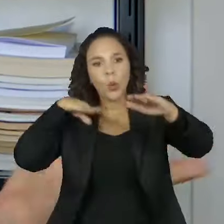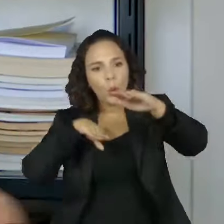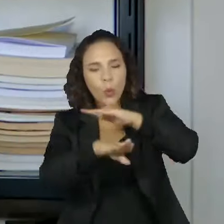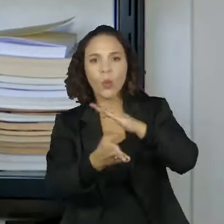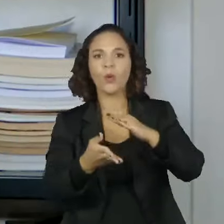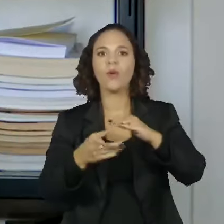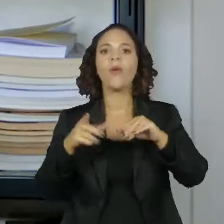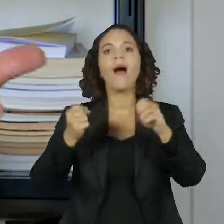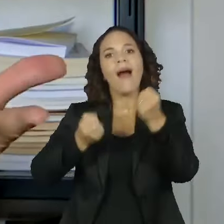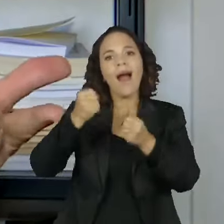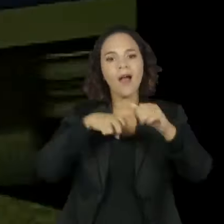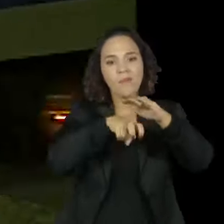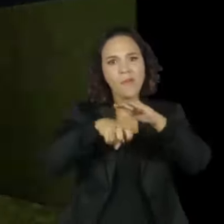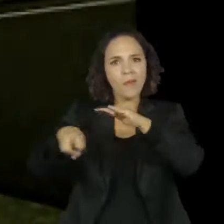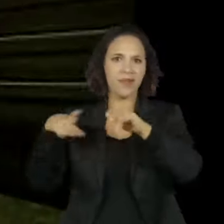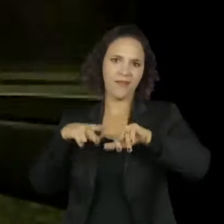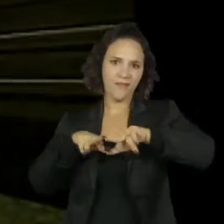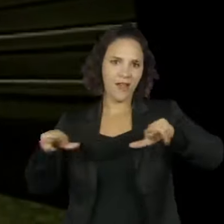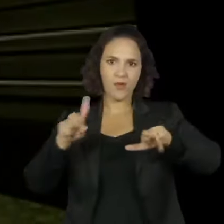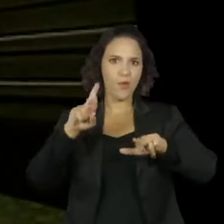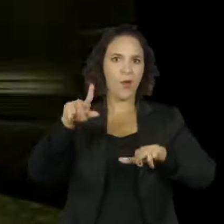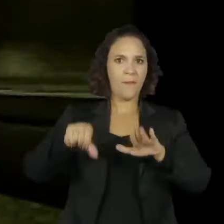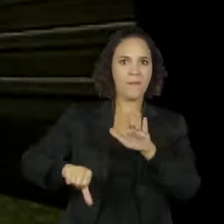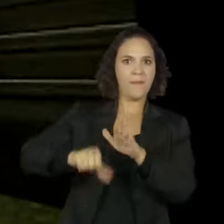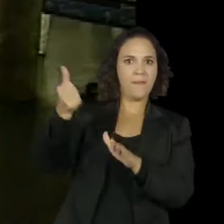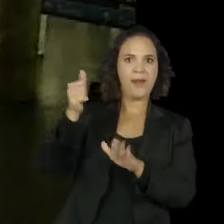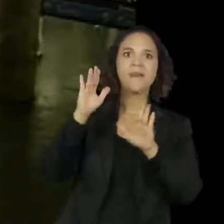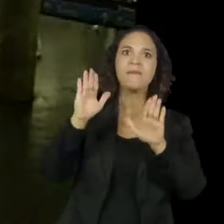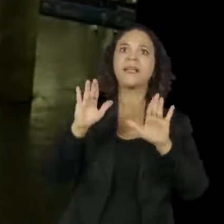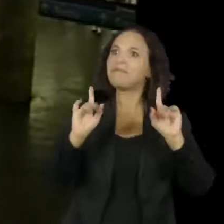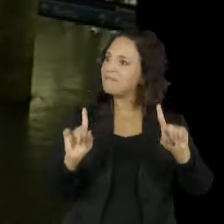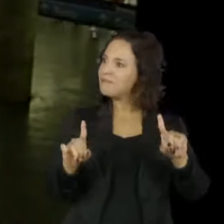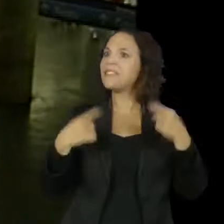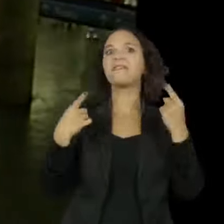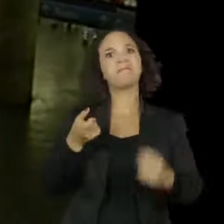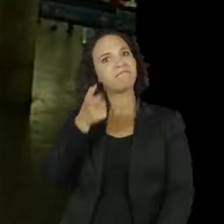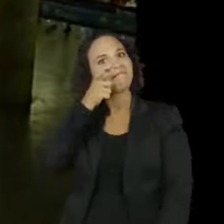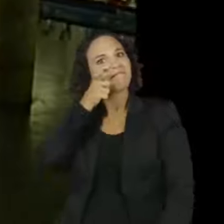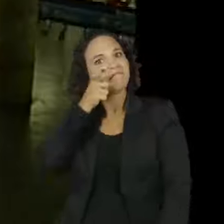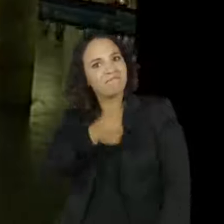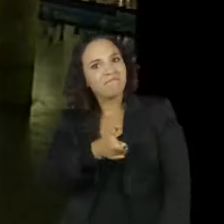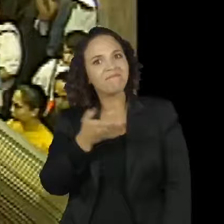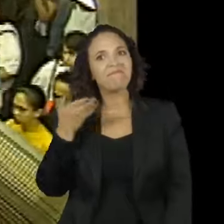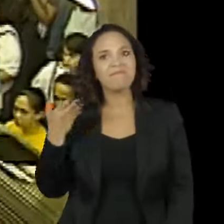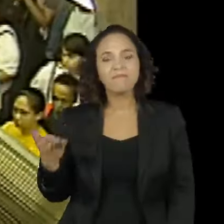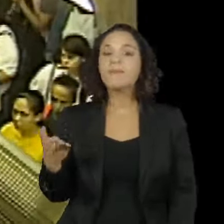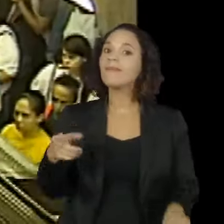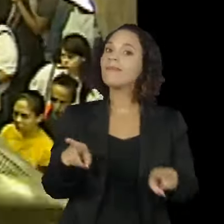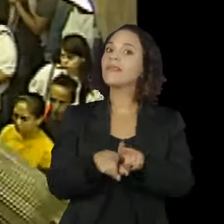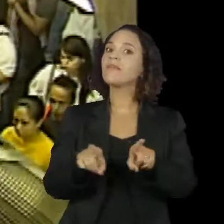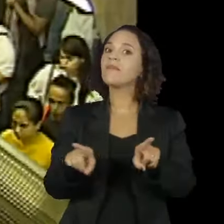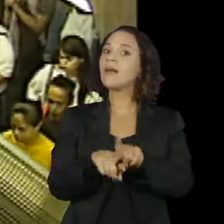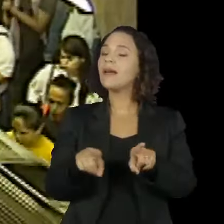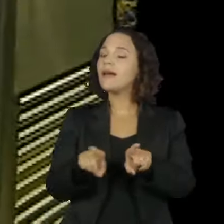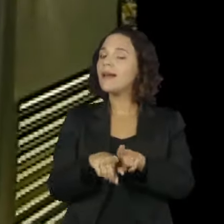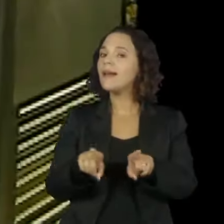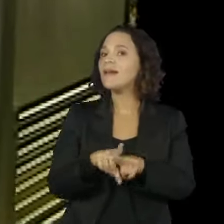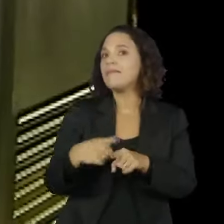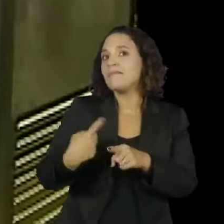Túneis, estacionamentos, está cheio, não é o primeiro. Mas foi bem interessante, inclusive, numa